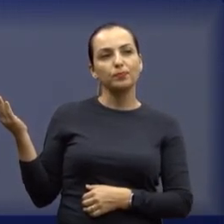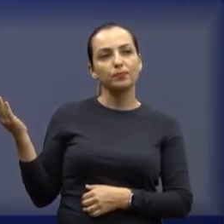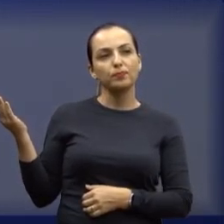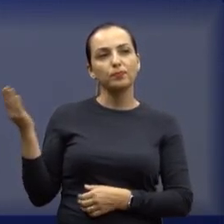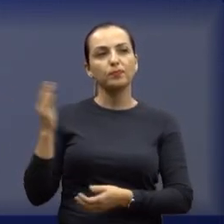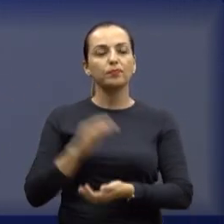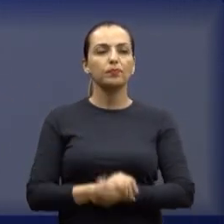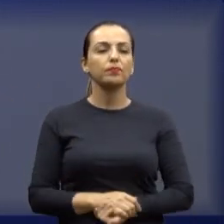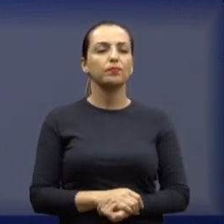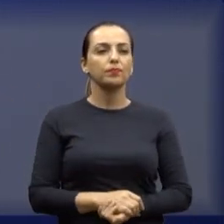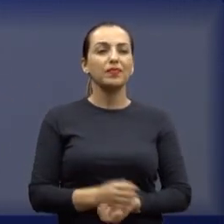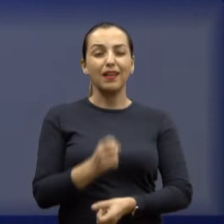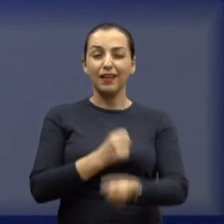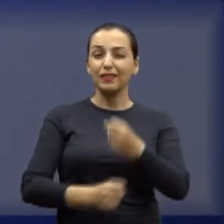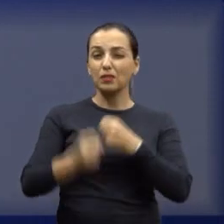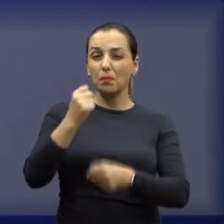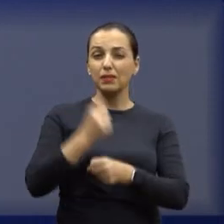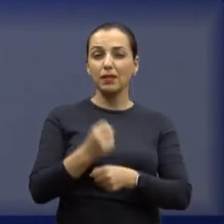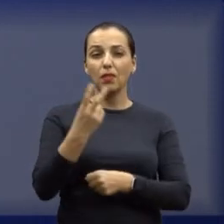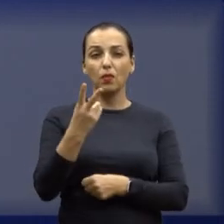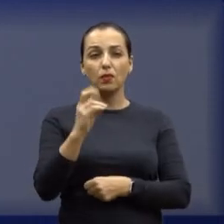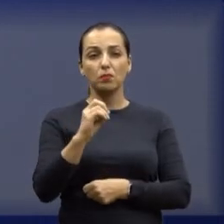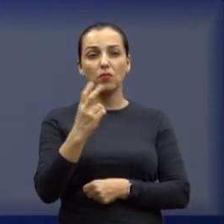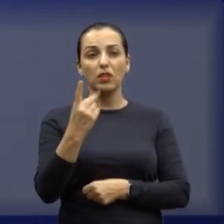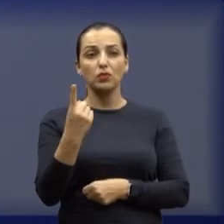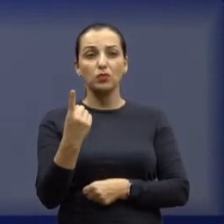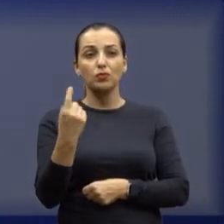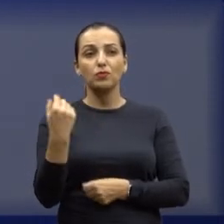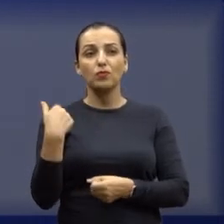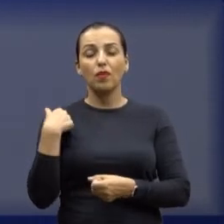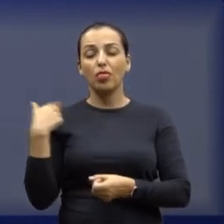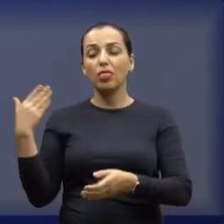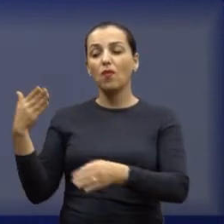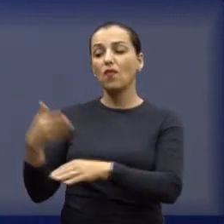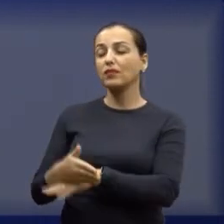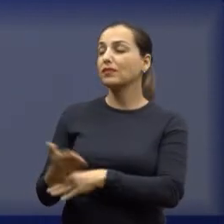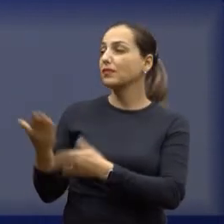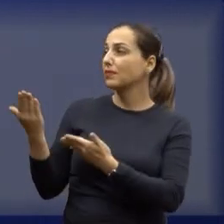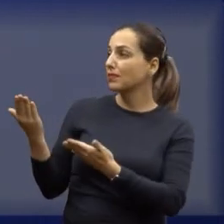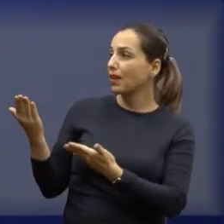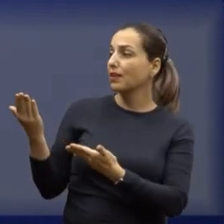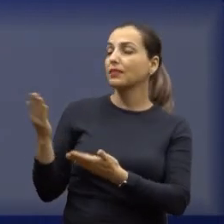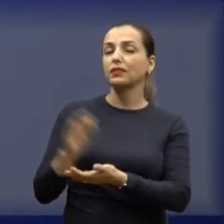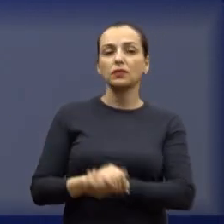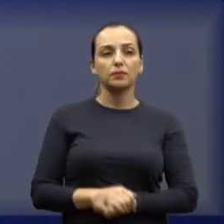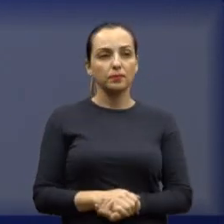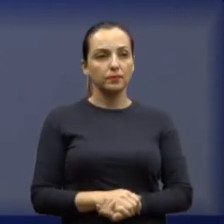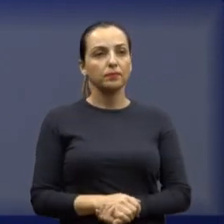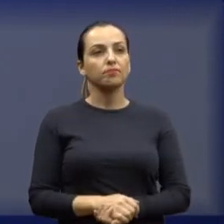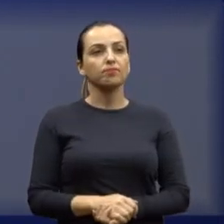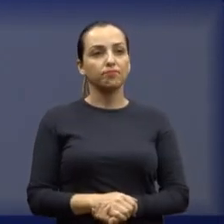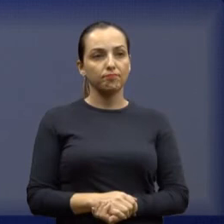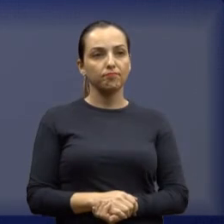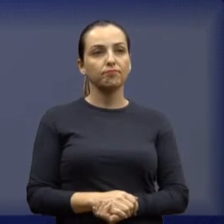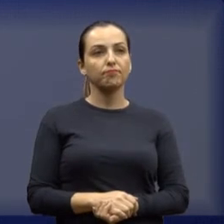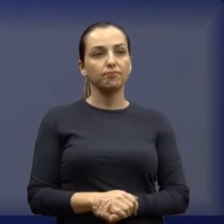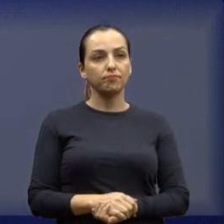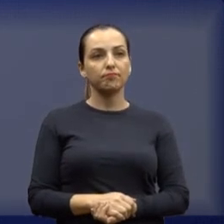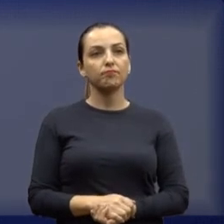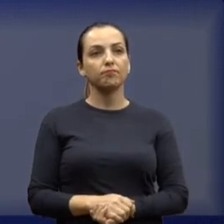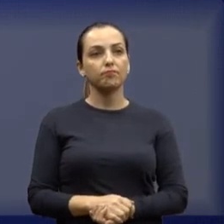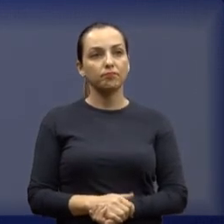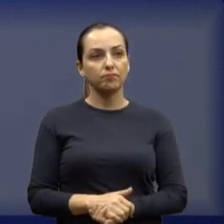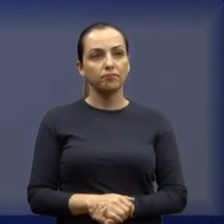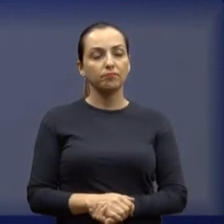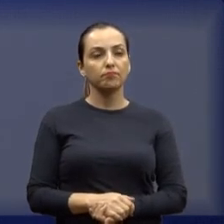26 de 7 de 2021. Fui lá também, eu participei com várias fotos, mas essa foi escolhida a melhor, tá?